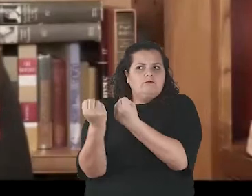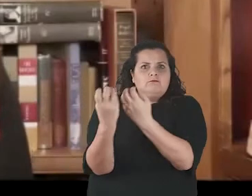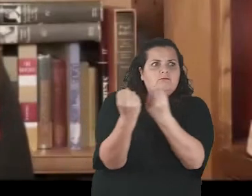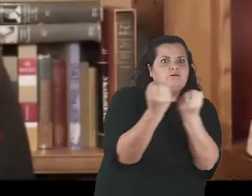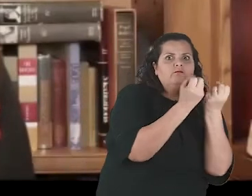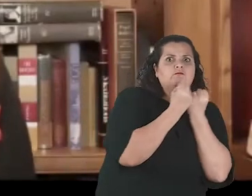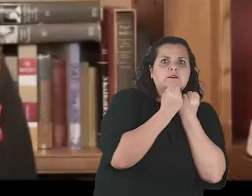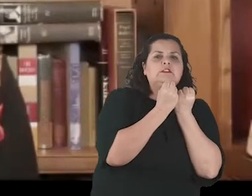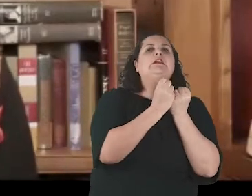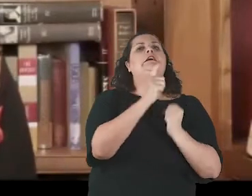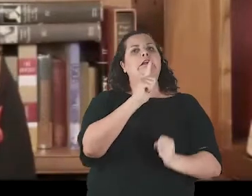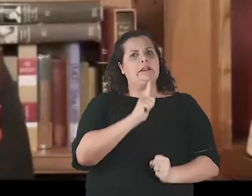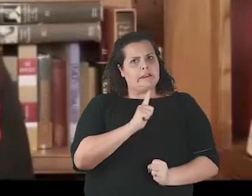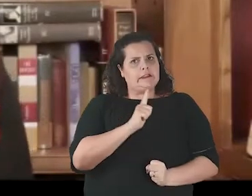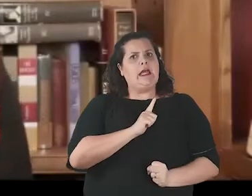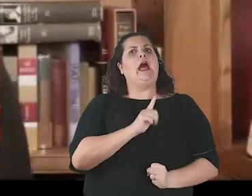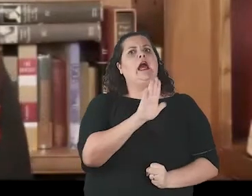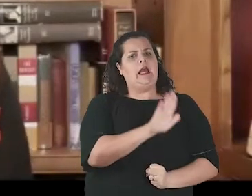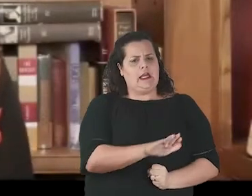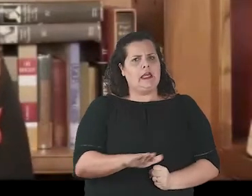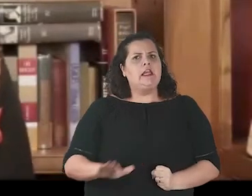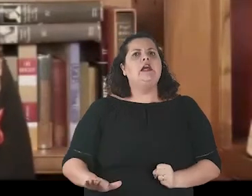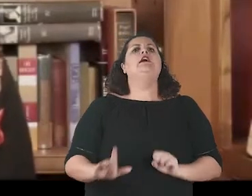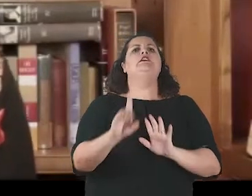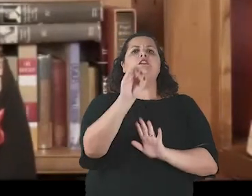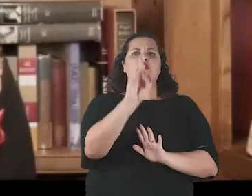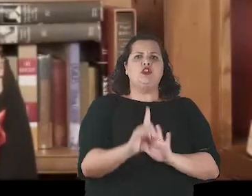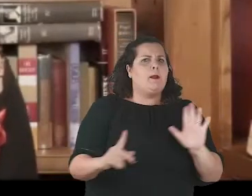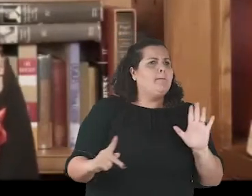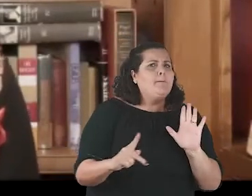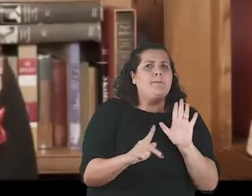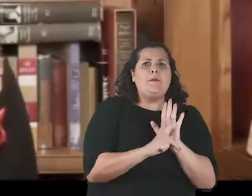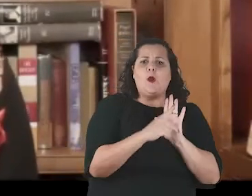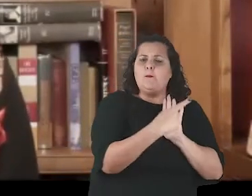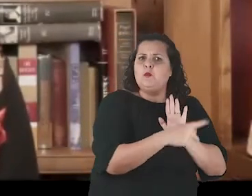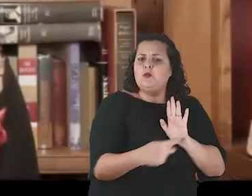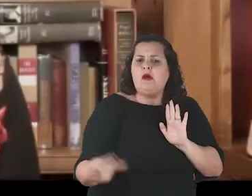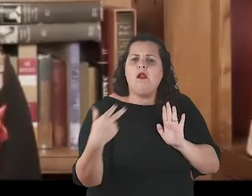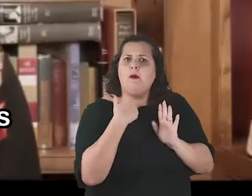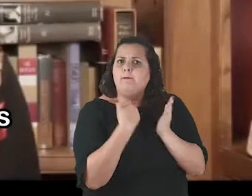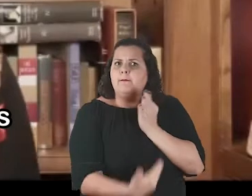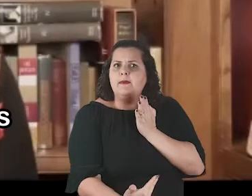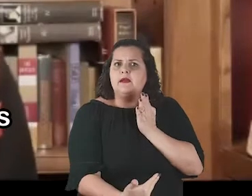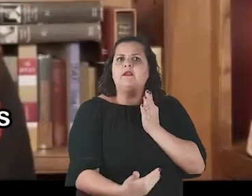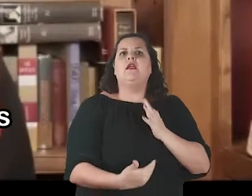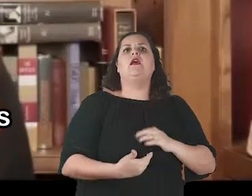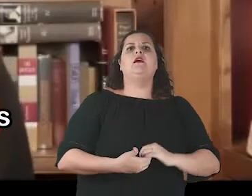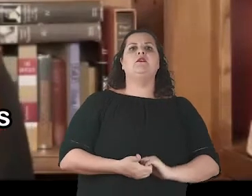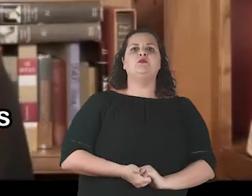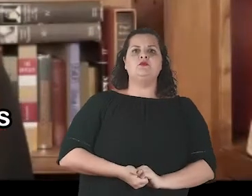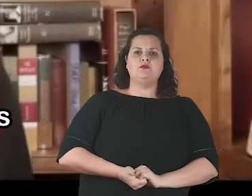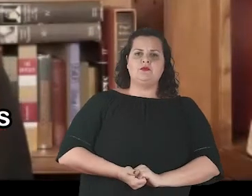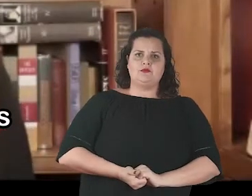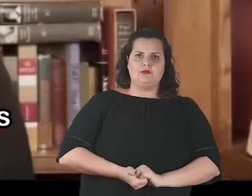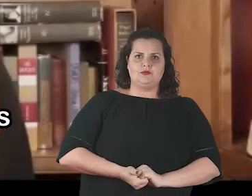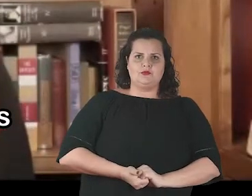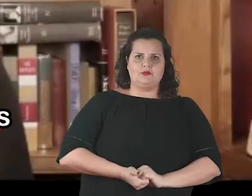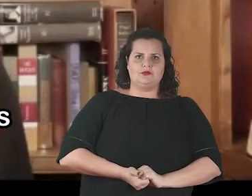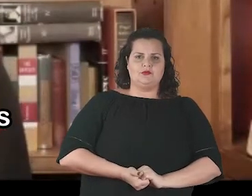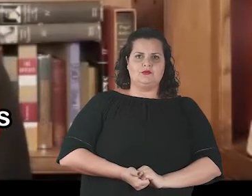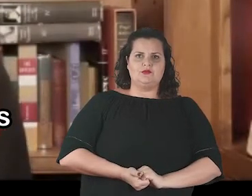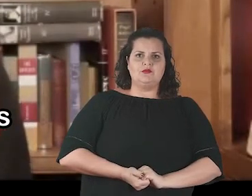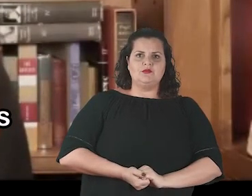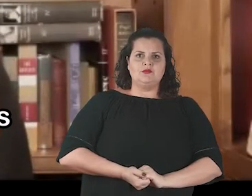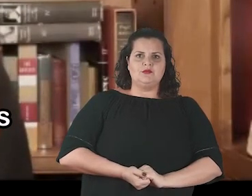que definiu o padrão para o reconhecimento internacional das crianças como tendo direitos inerentes